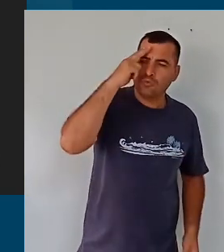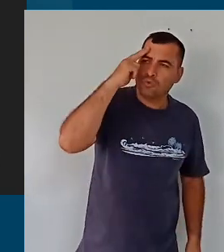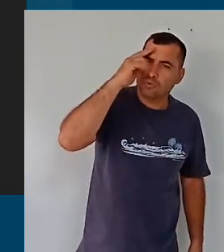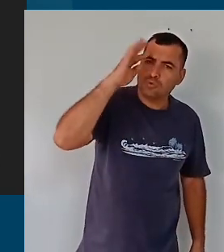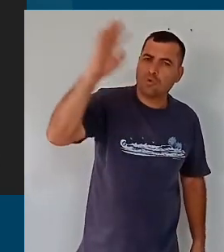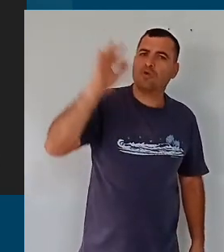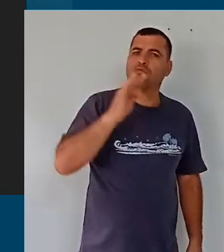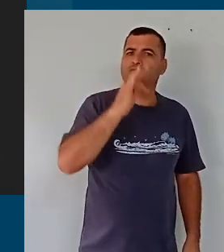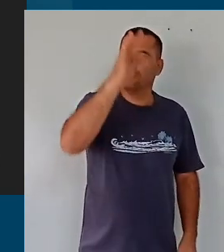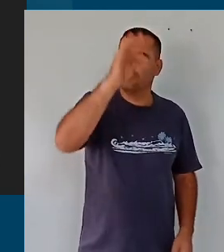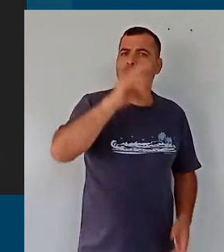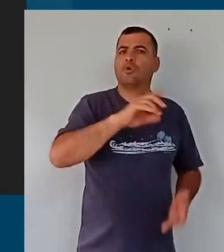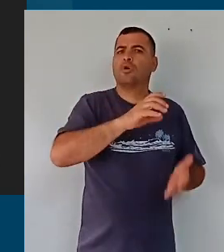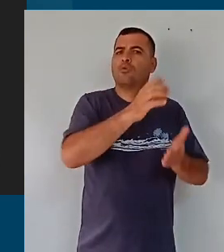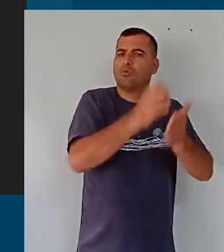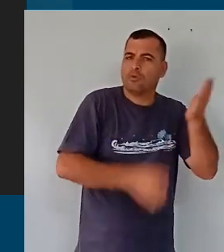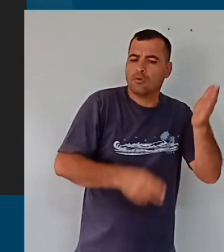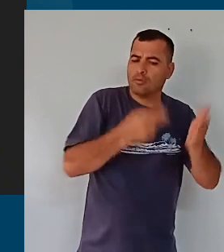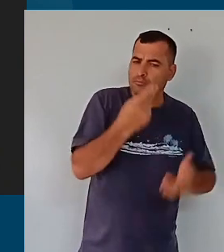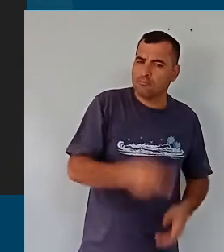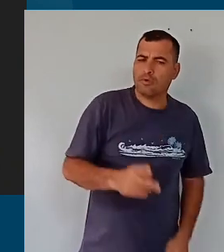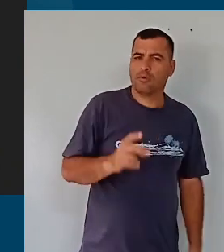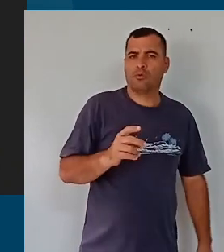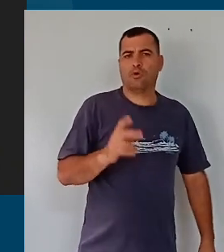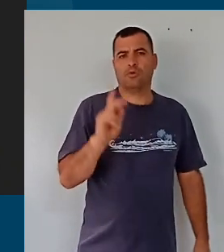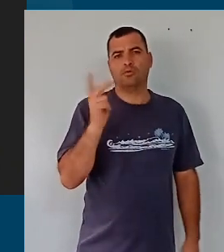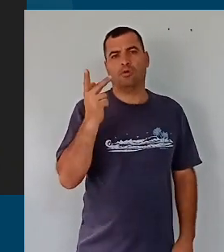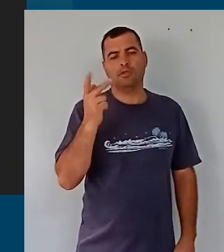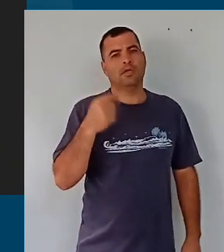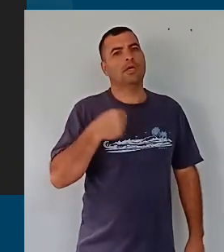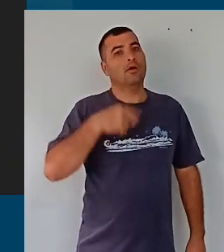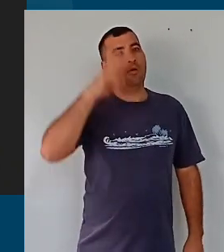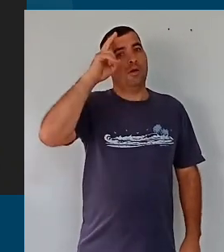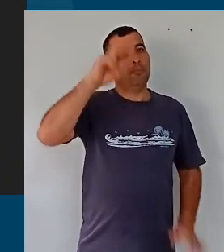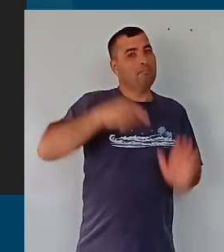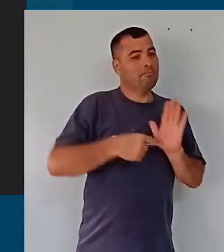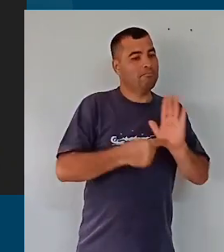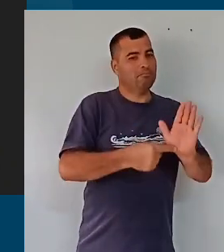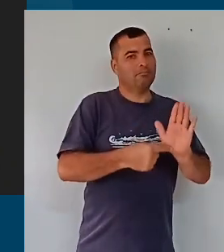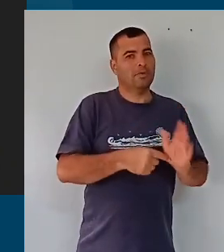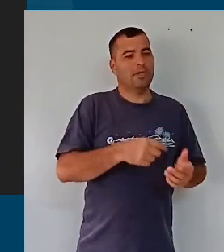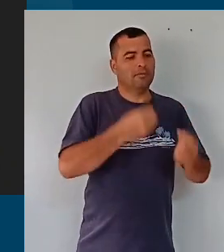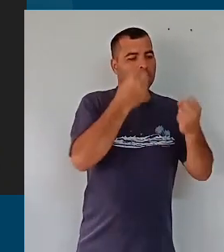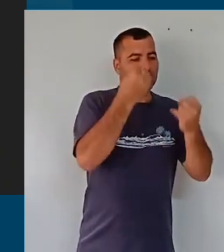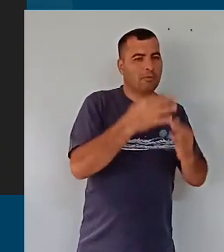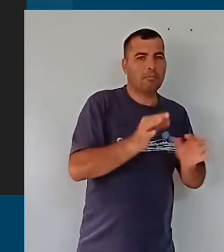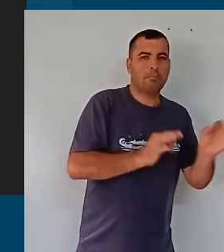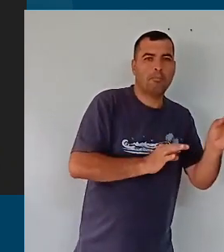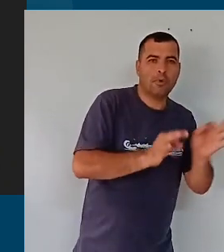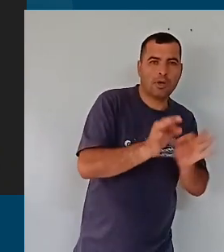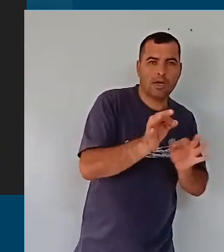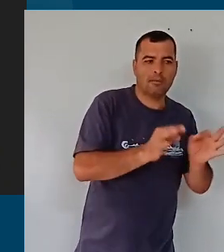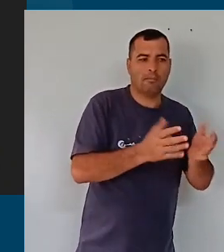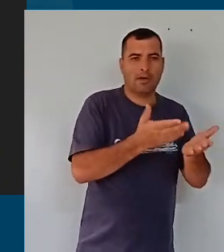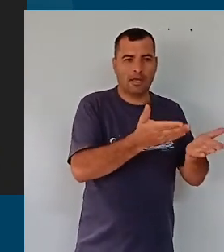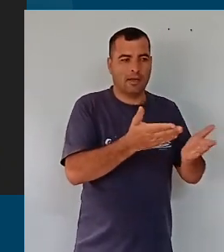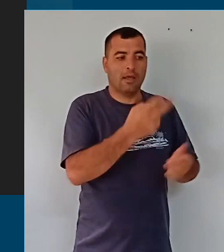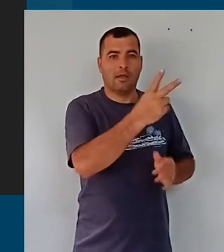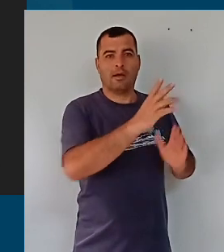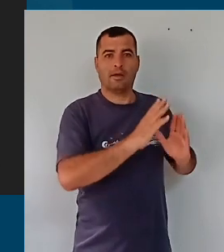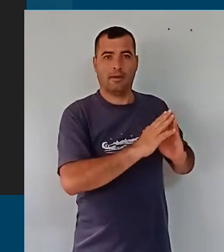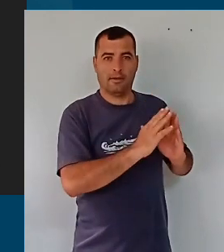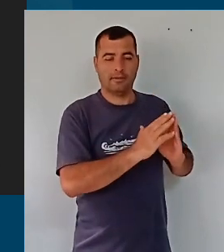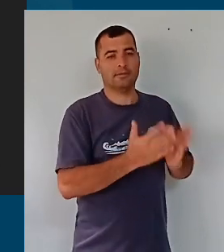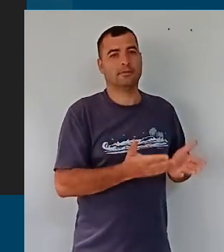Eu não me esqueço do dia em que eu fui apresentar a minuta para ele do projeto, do programa, na